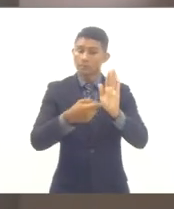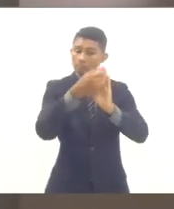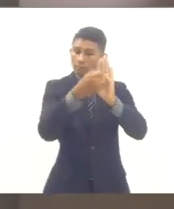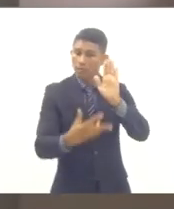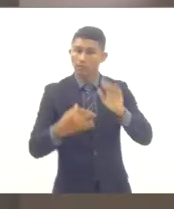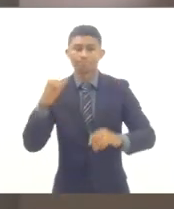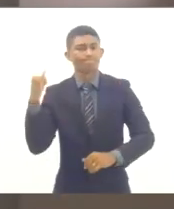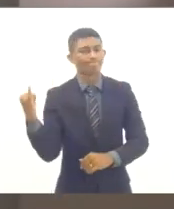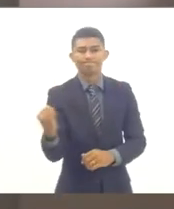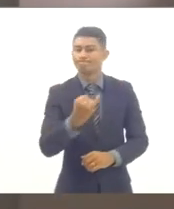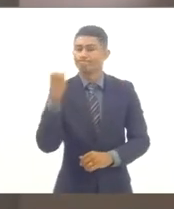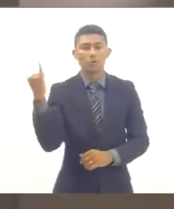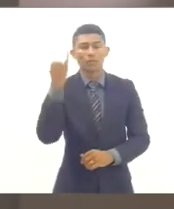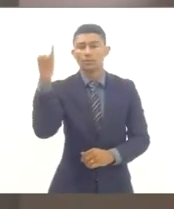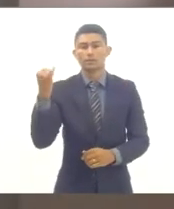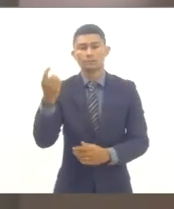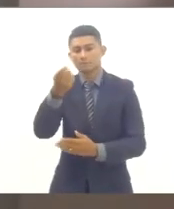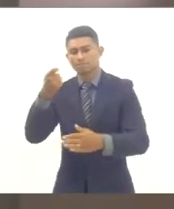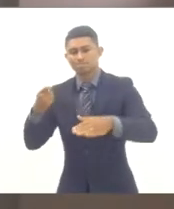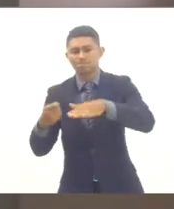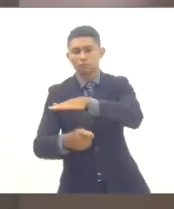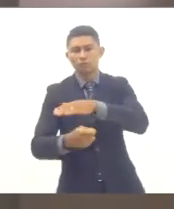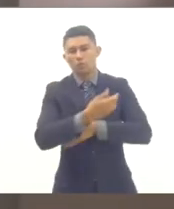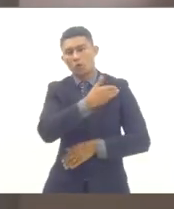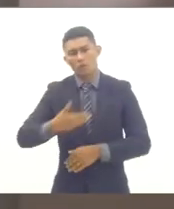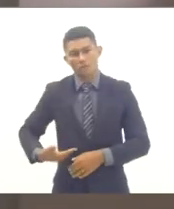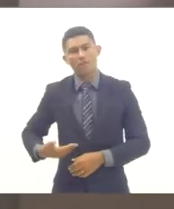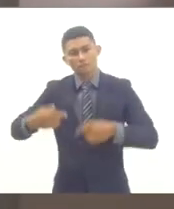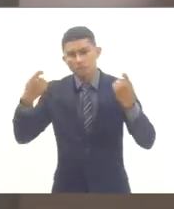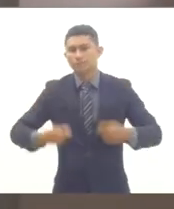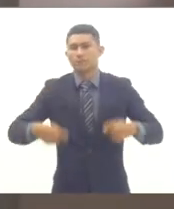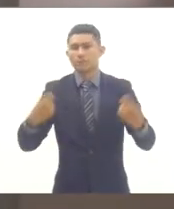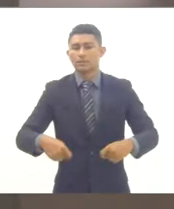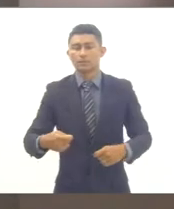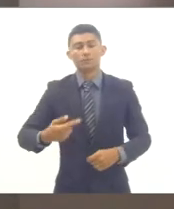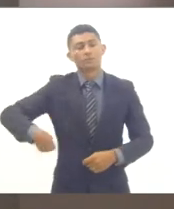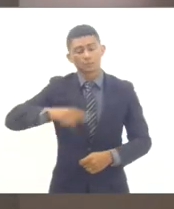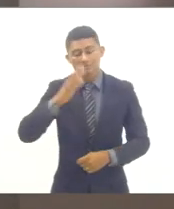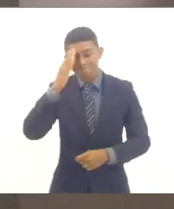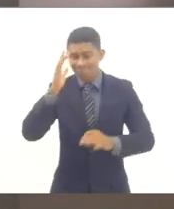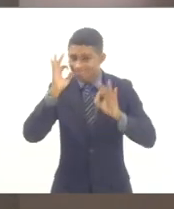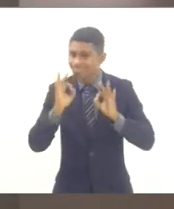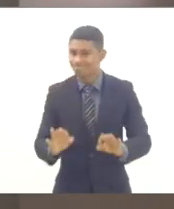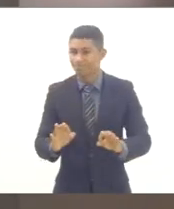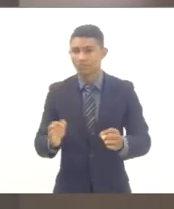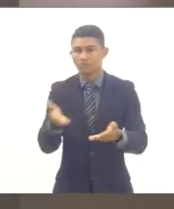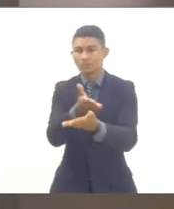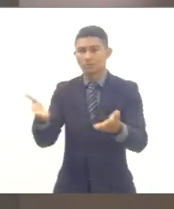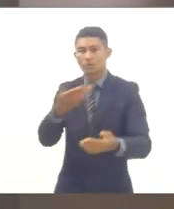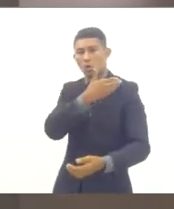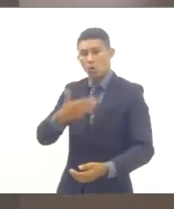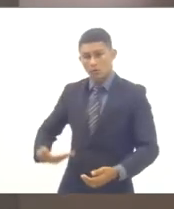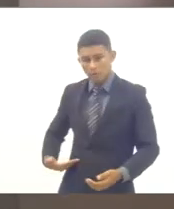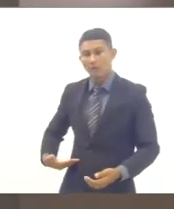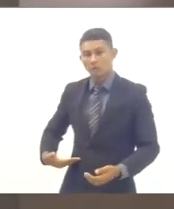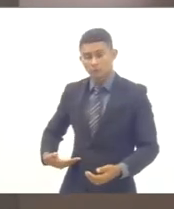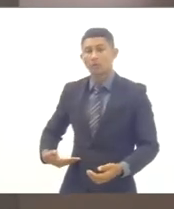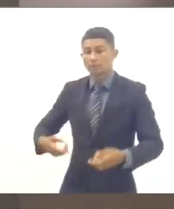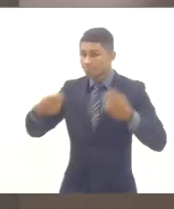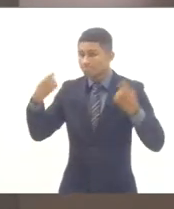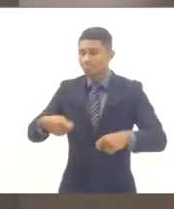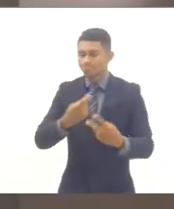público de médio e longo prazo. Temos convicção de que a demonstração de compromisso público por meio desta carta